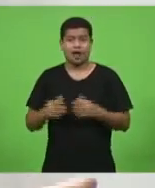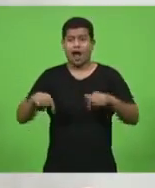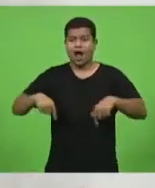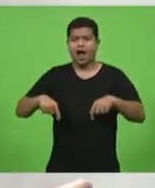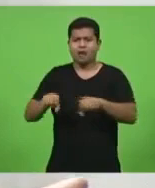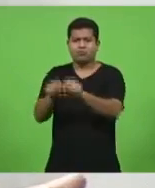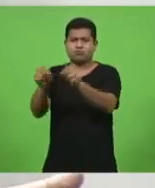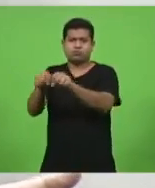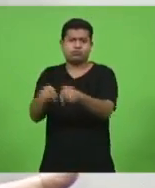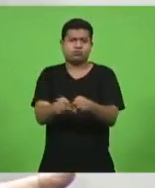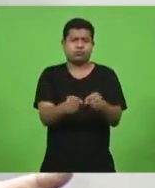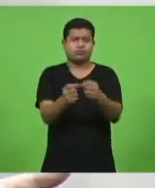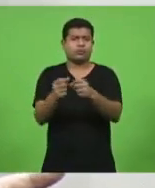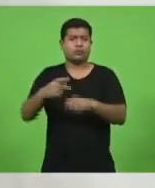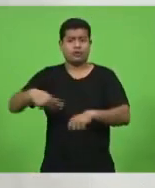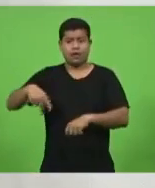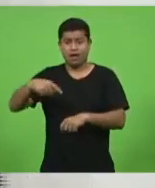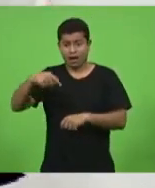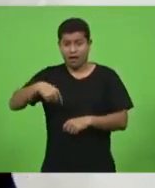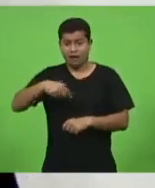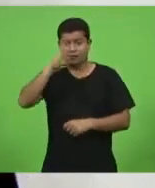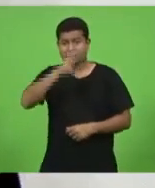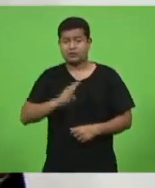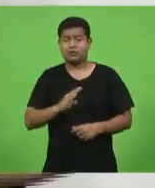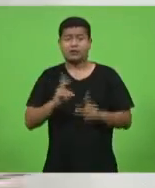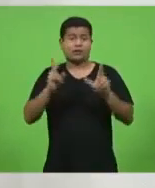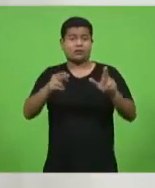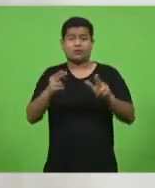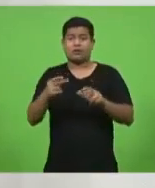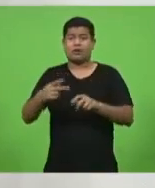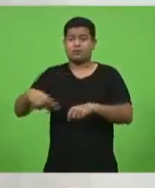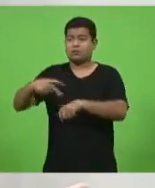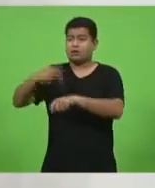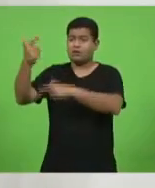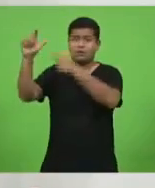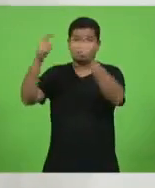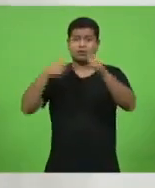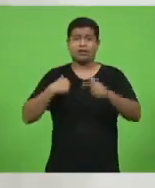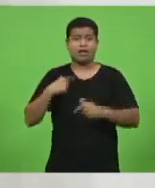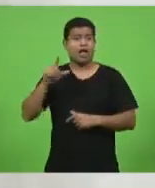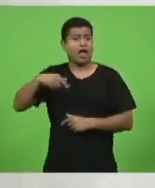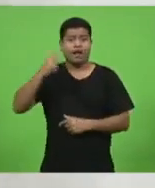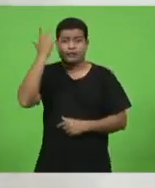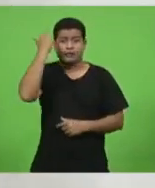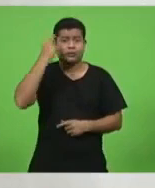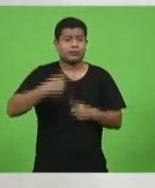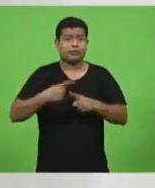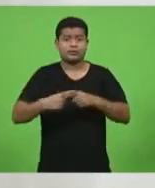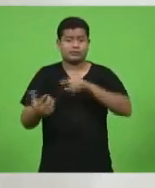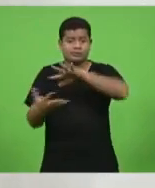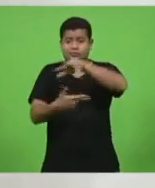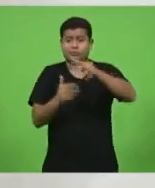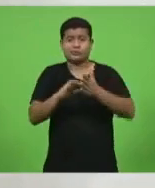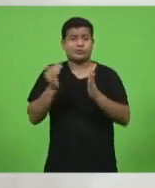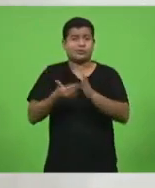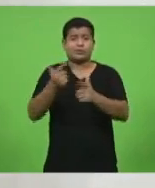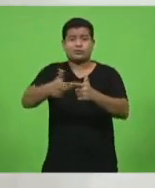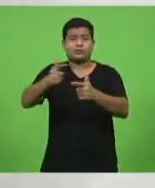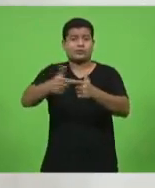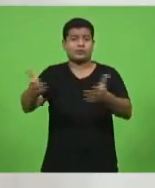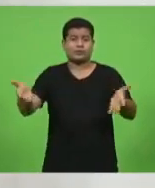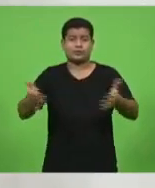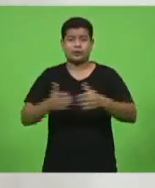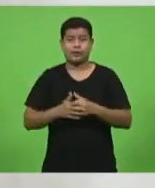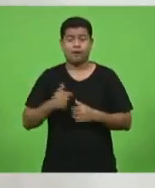que está tendo em todos os outros países. É normal isso? Por quê? Porque é mundial. Eu estava ontem vendo no